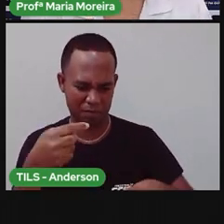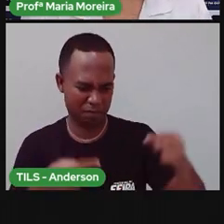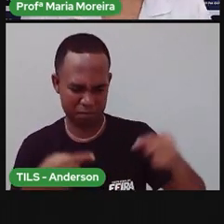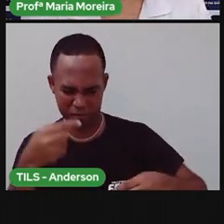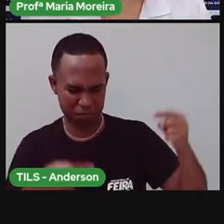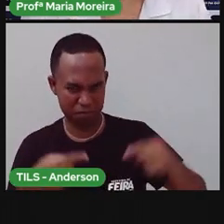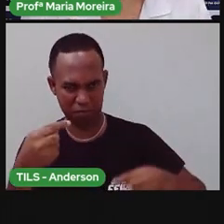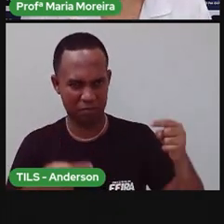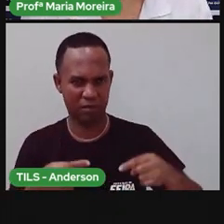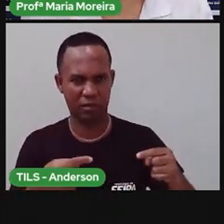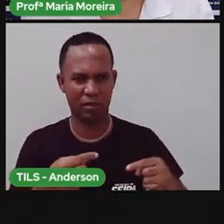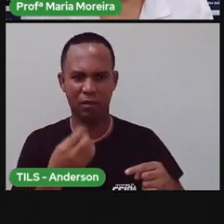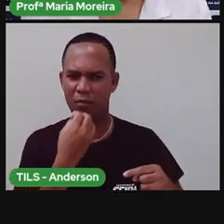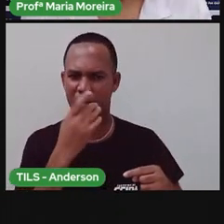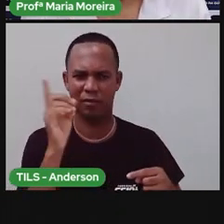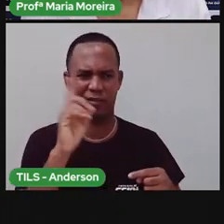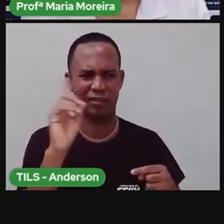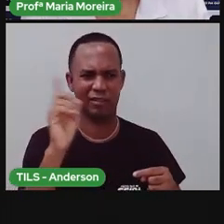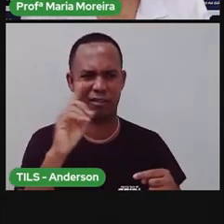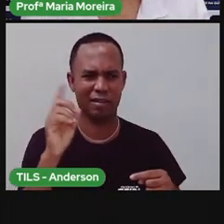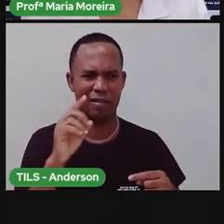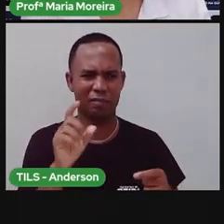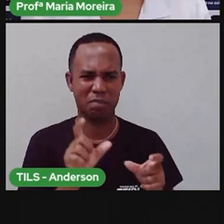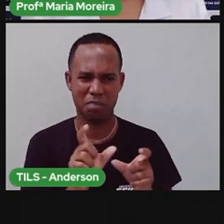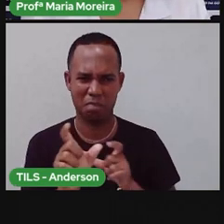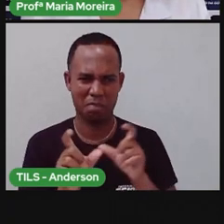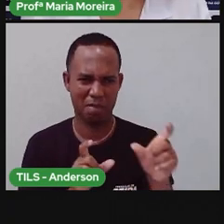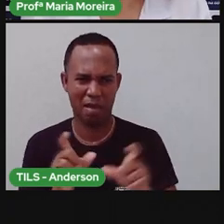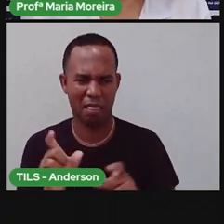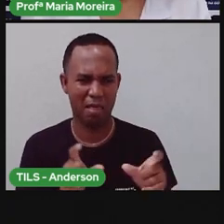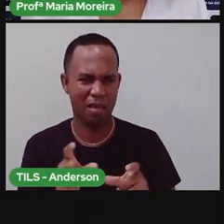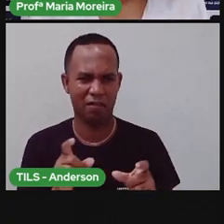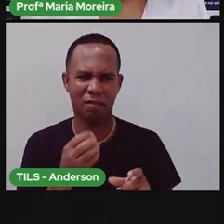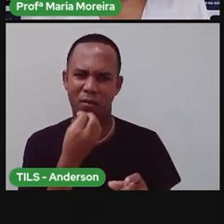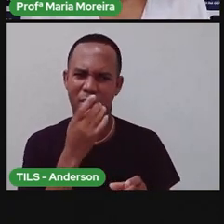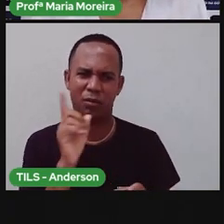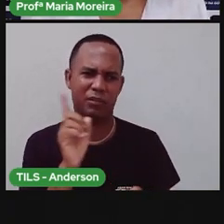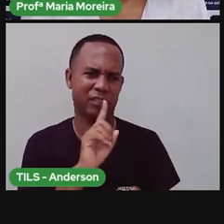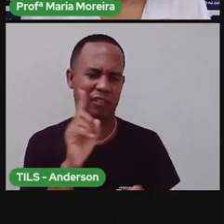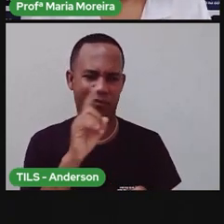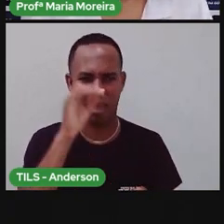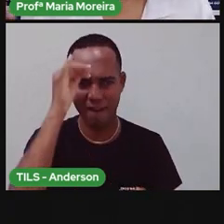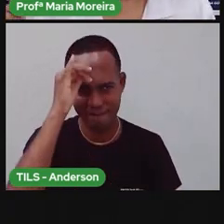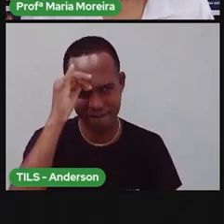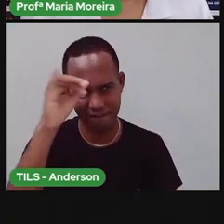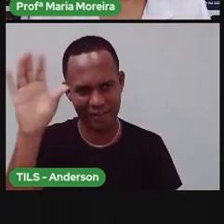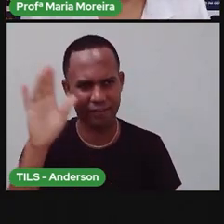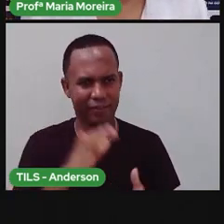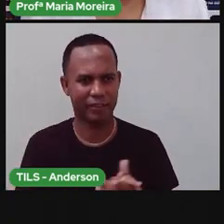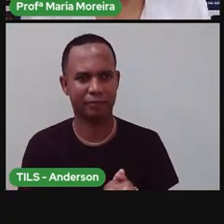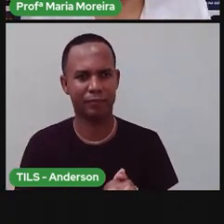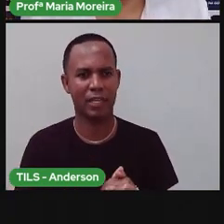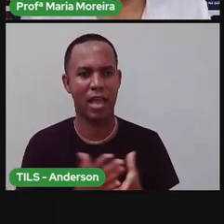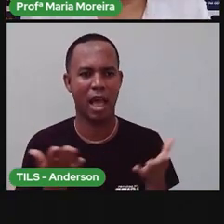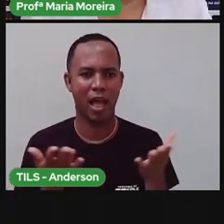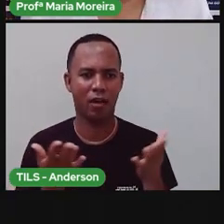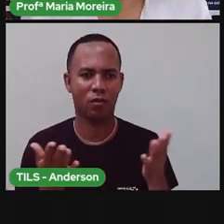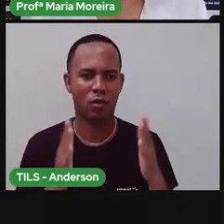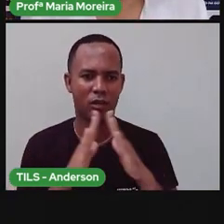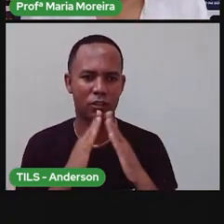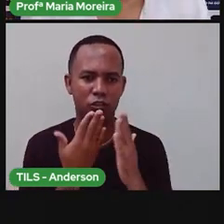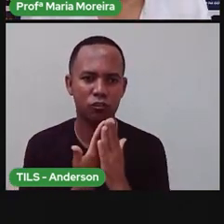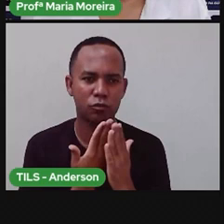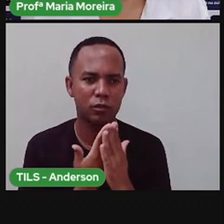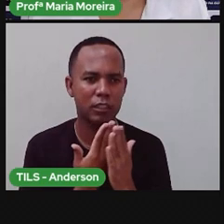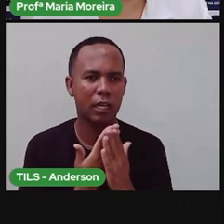bobas, na verdade, conversas bobas e desrespeito. E a Pró não quer isso, tá? Aqui, agora, é hora de estudar. A Pró